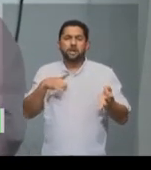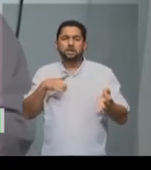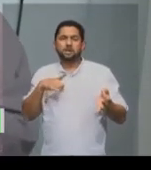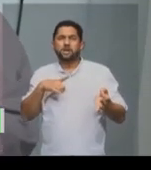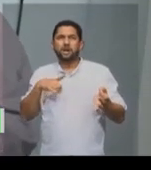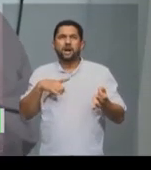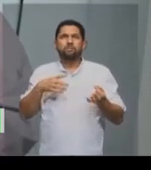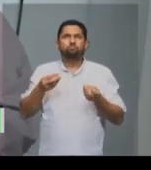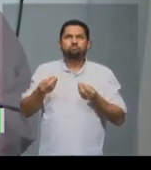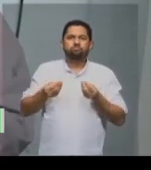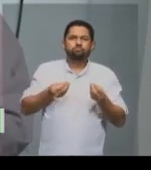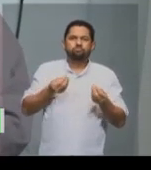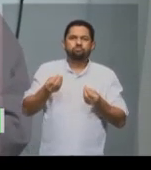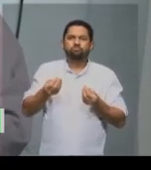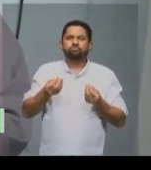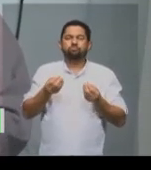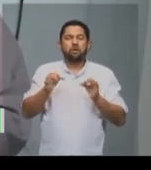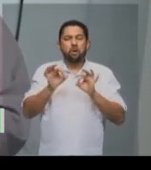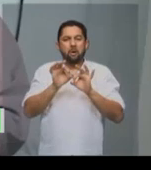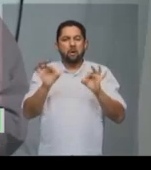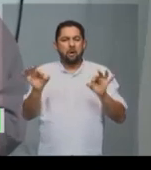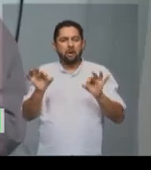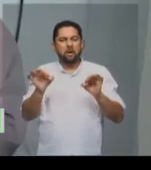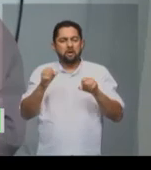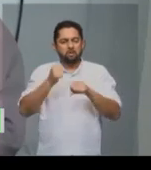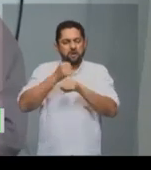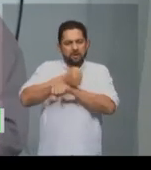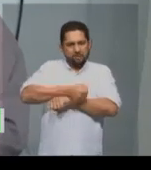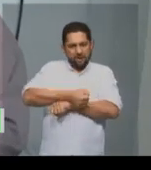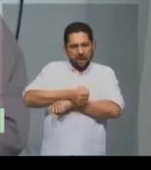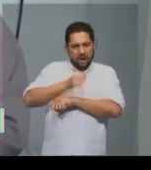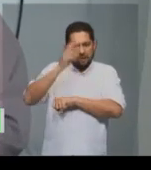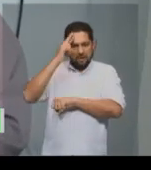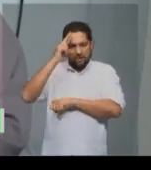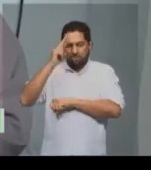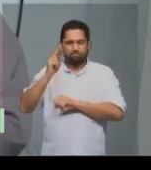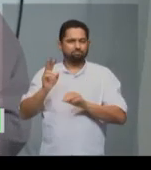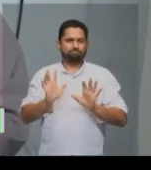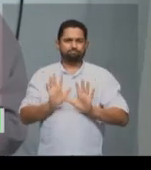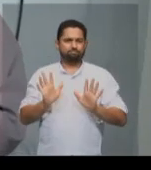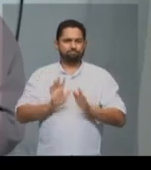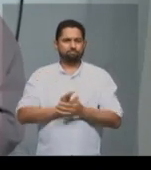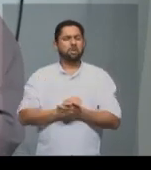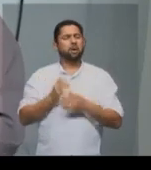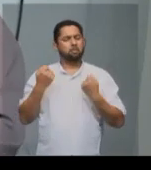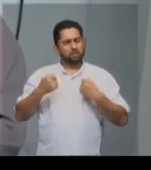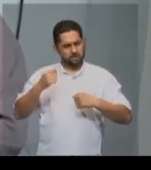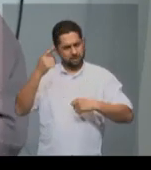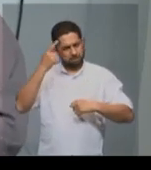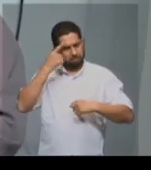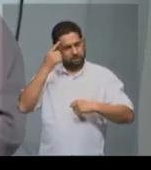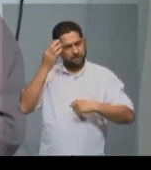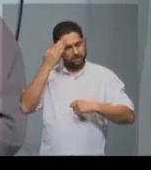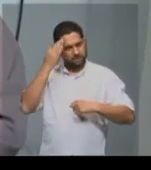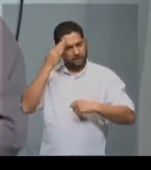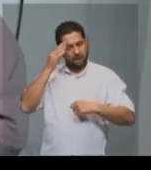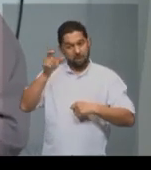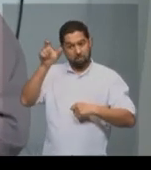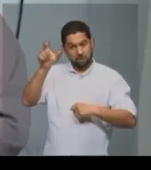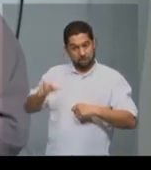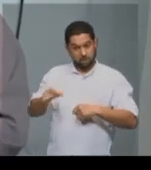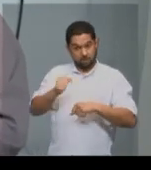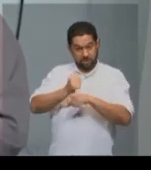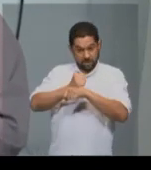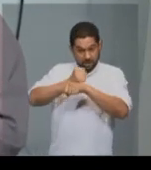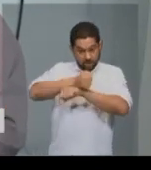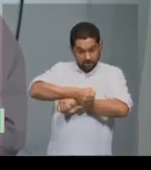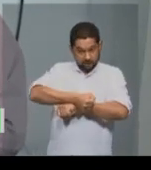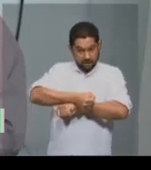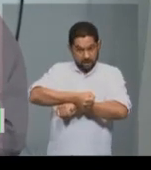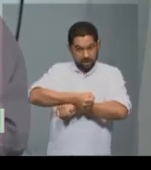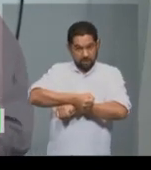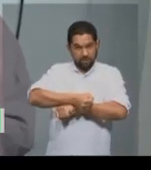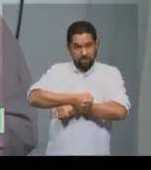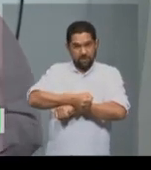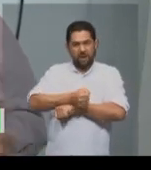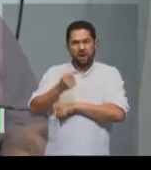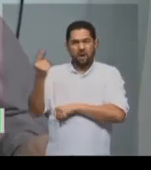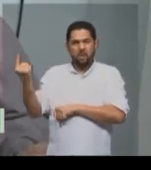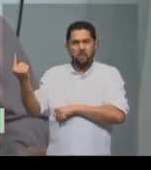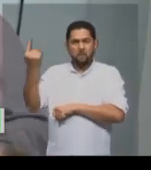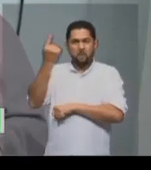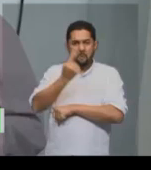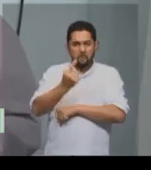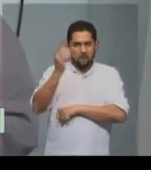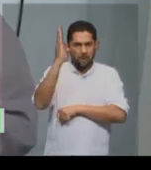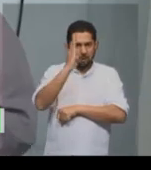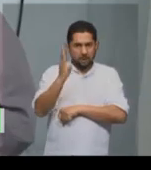no Brasil. Porque a gente tem elevado a pensar que o escravizado negro que veio da África, ele veio aqui somente para trabalhar,